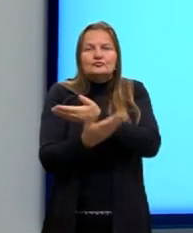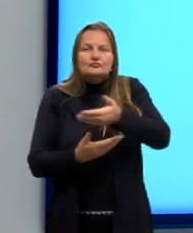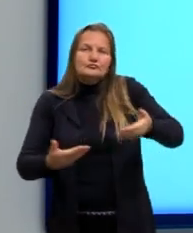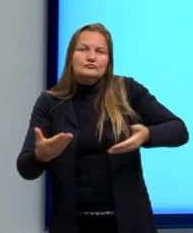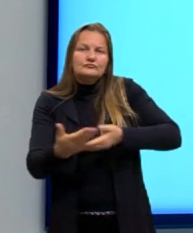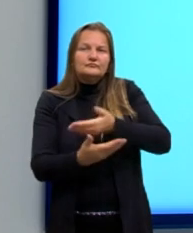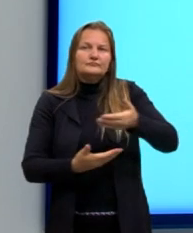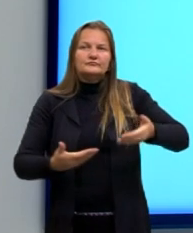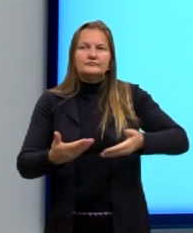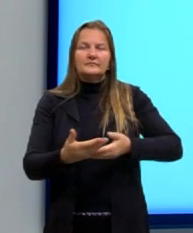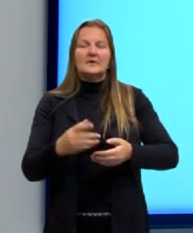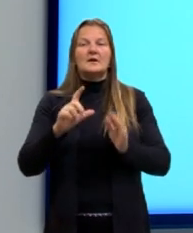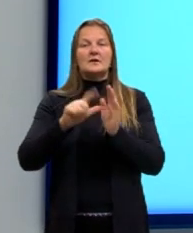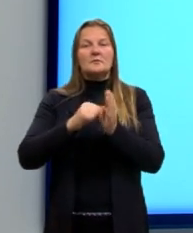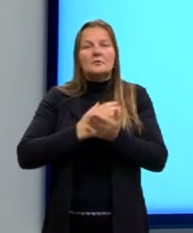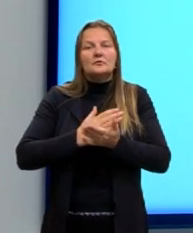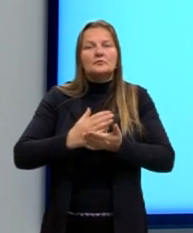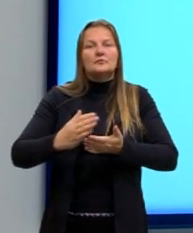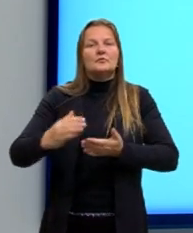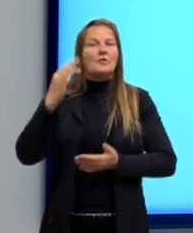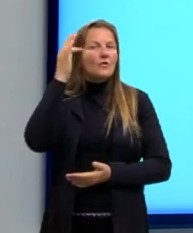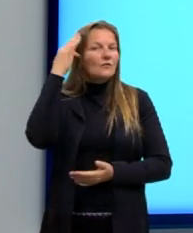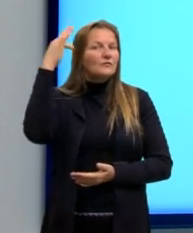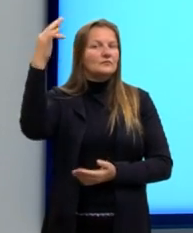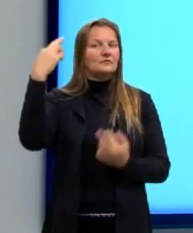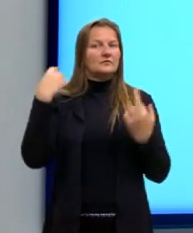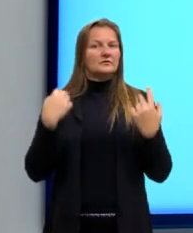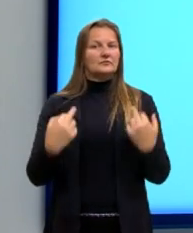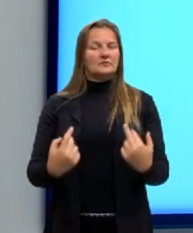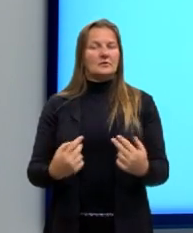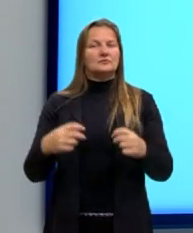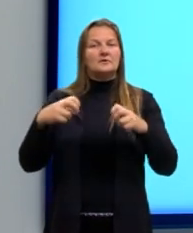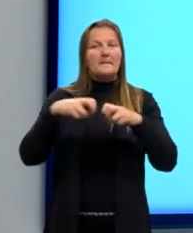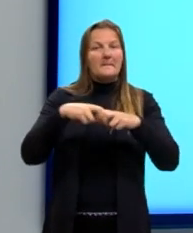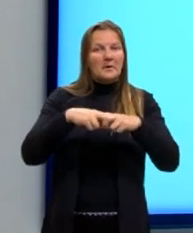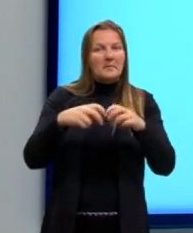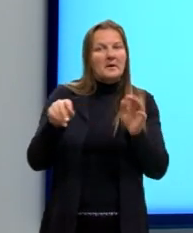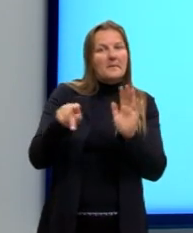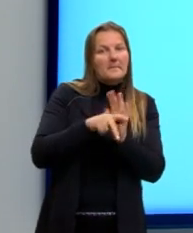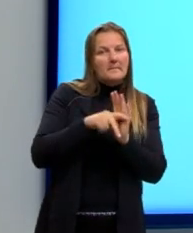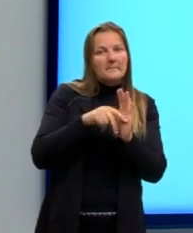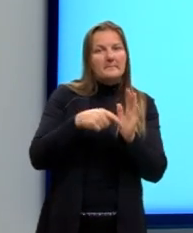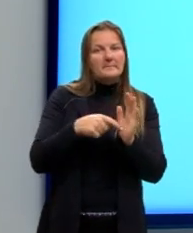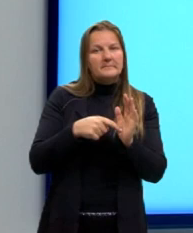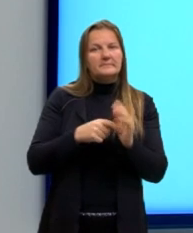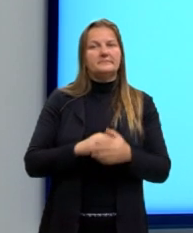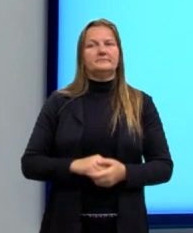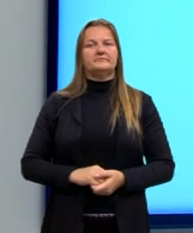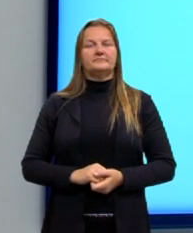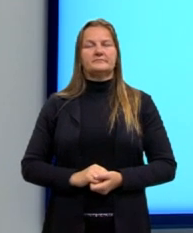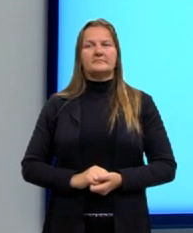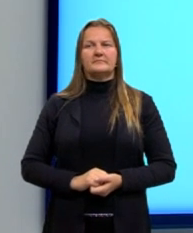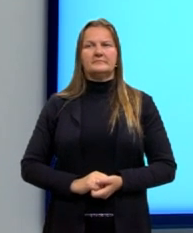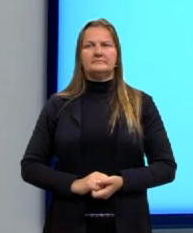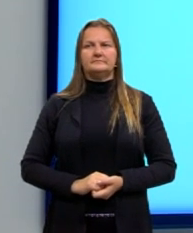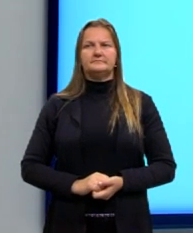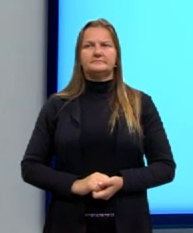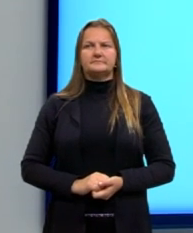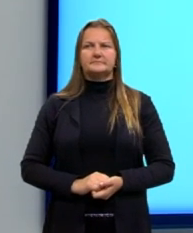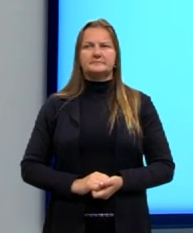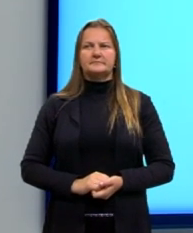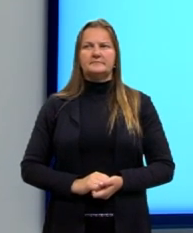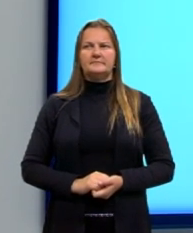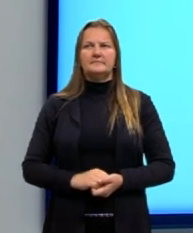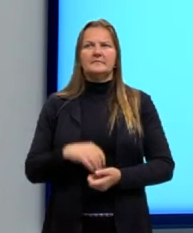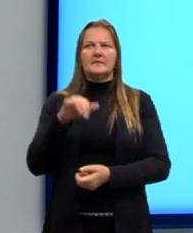e quando começou a se chamar, então, de filosofia natural, a gente já estava falando, mais especificamente, de física, né? Yang